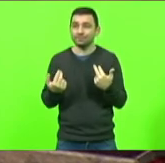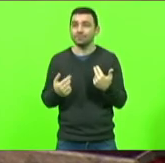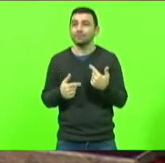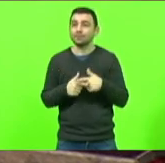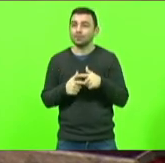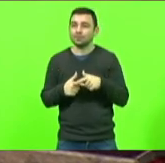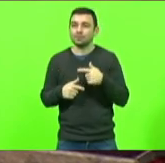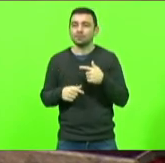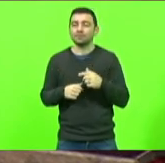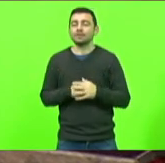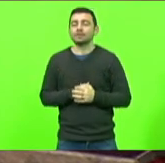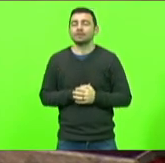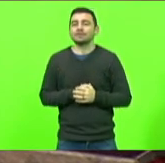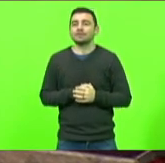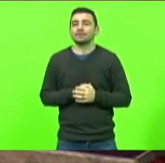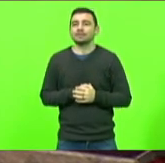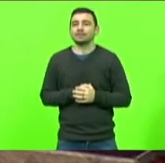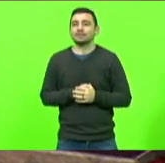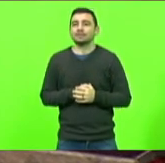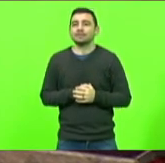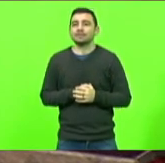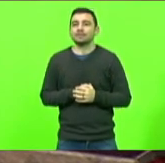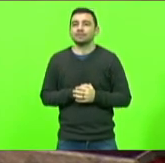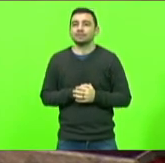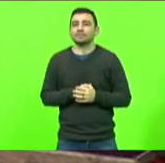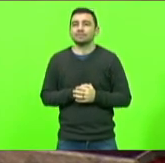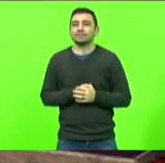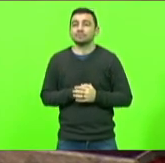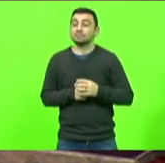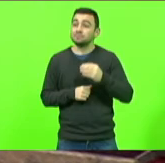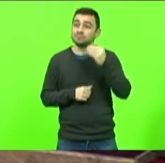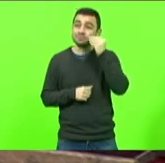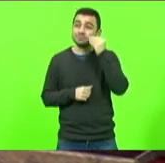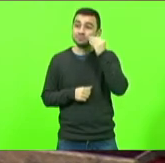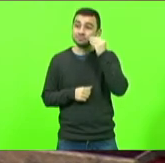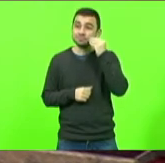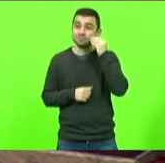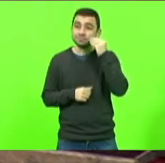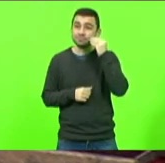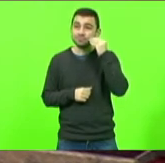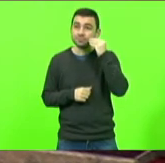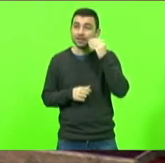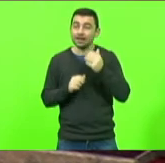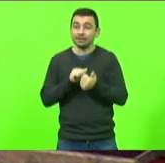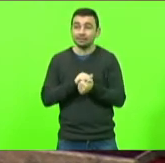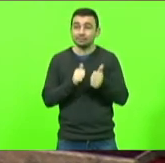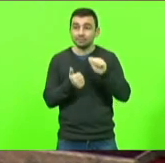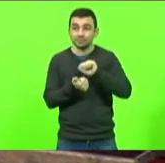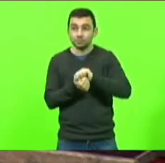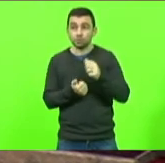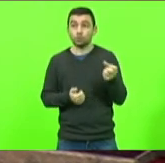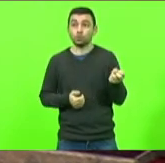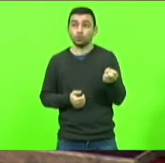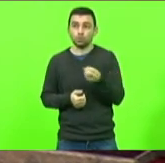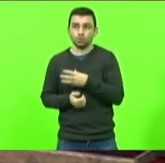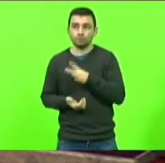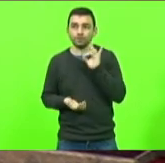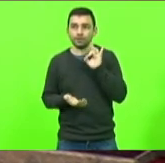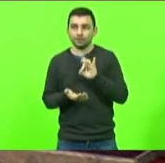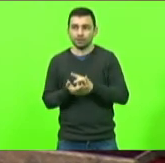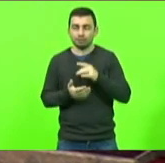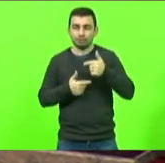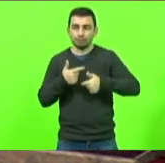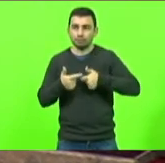antes e tentando fazer se adaptar a essa nova realidade trabalhando de forma